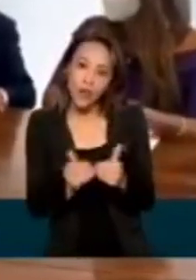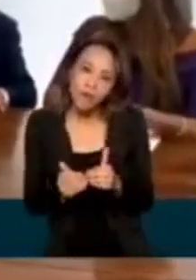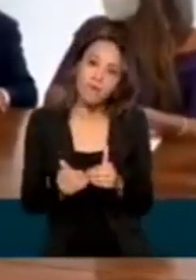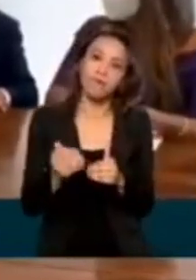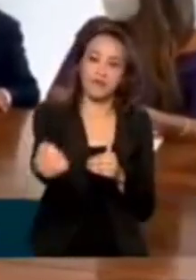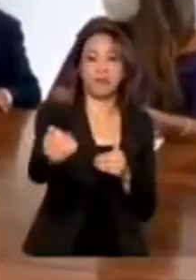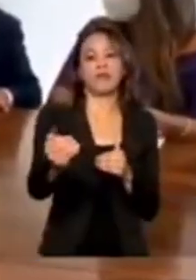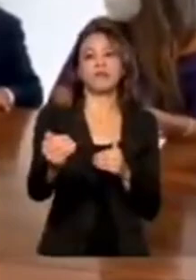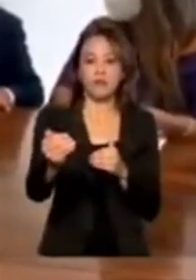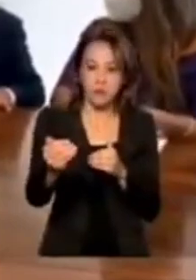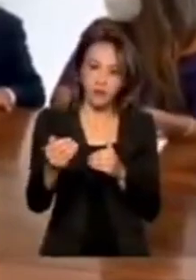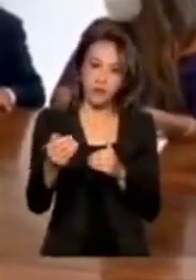situação, na sua qualidade de vida.